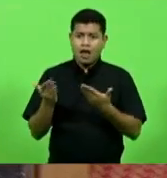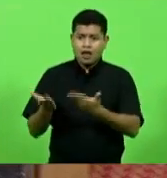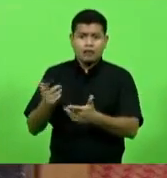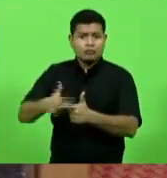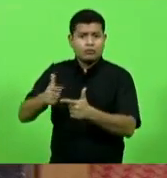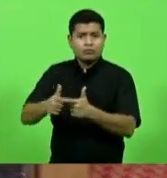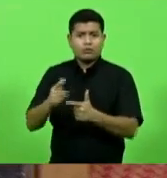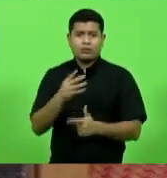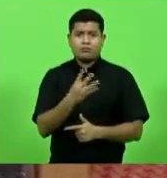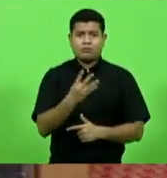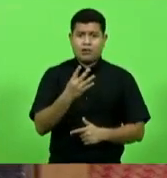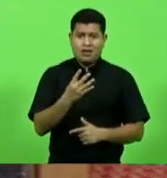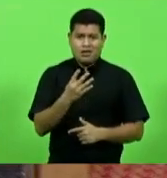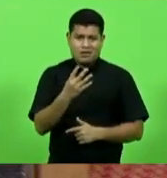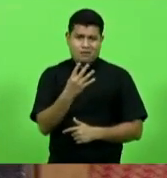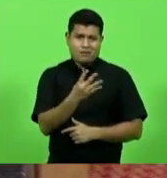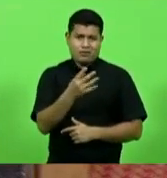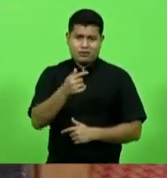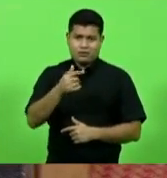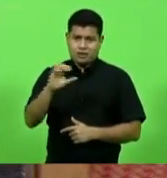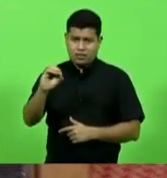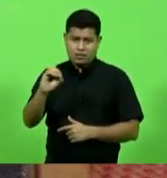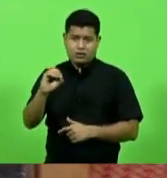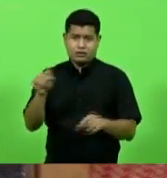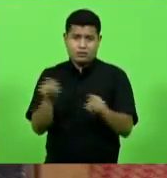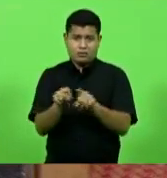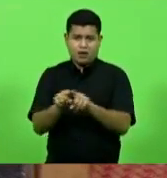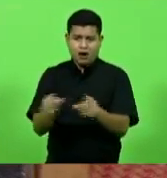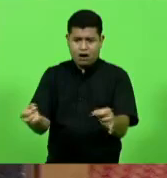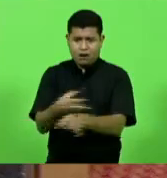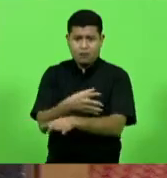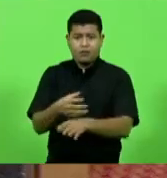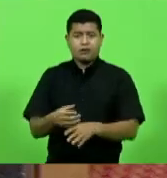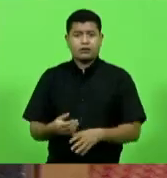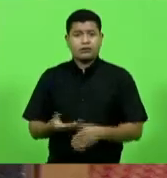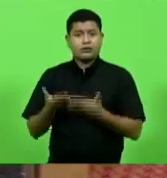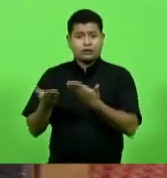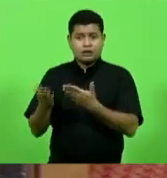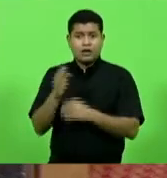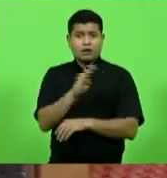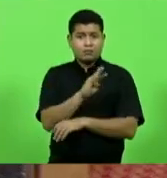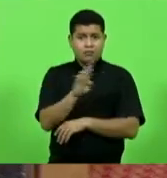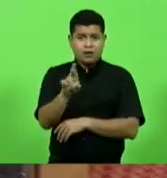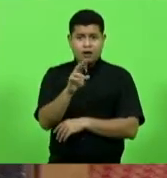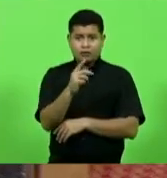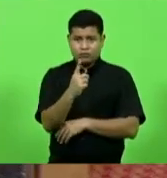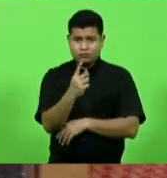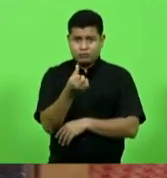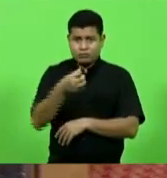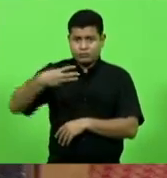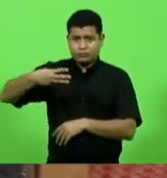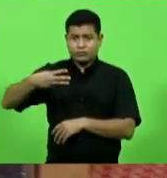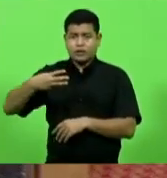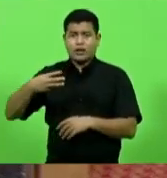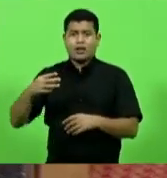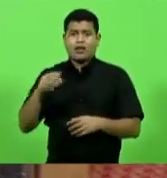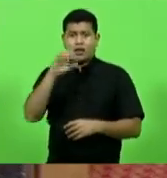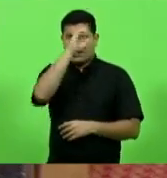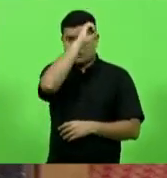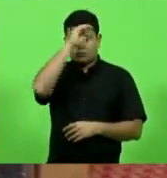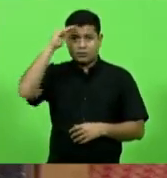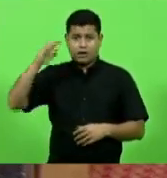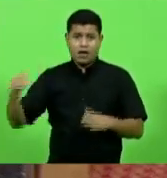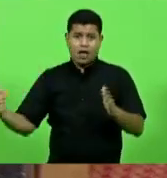para concluir e tem que fazer essa BR-163 São Miguel do Oeste Unice